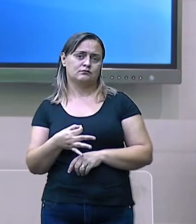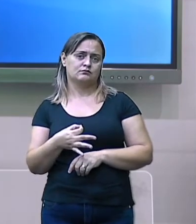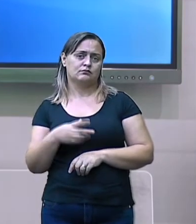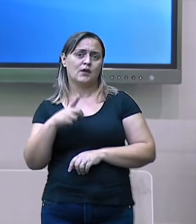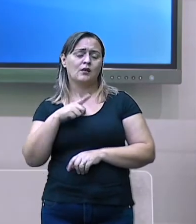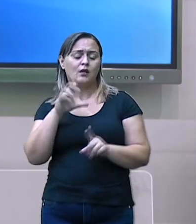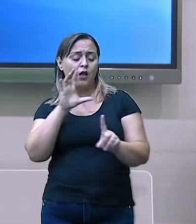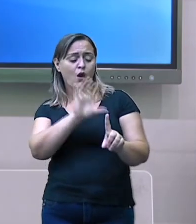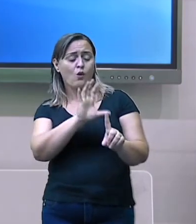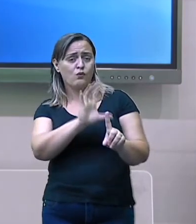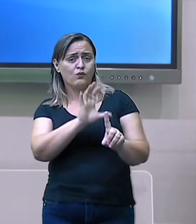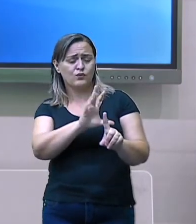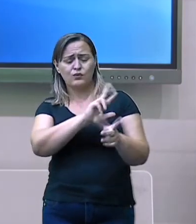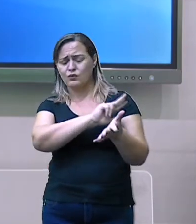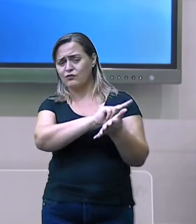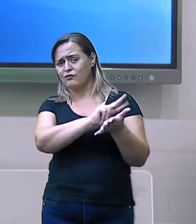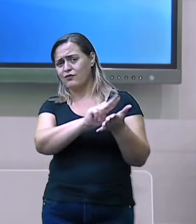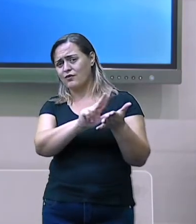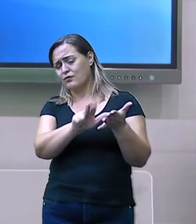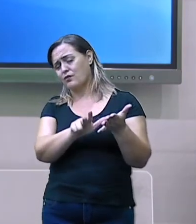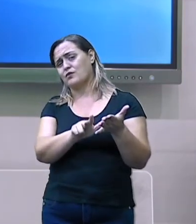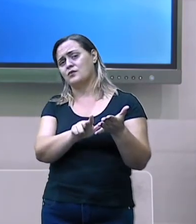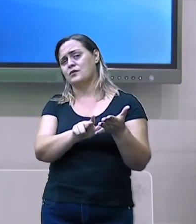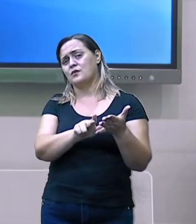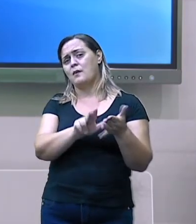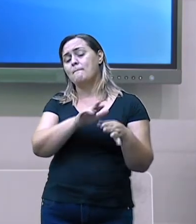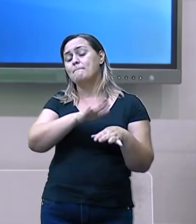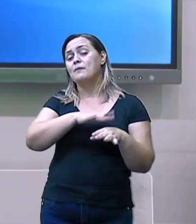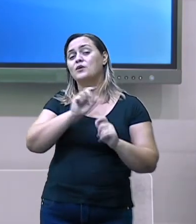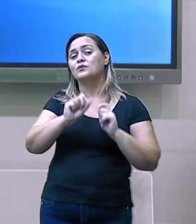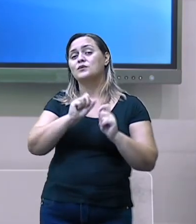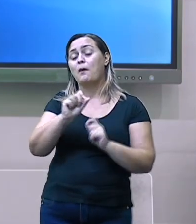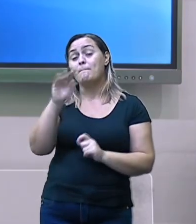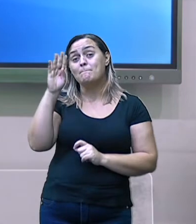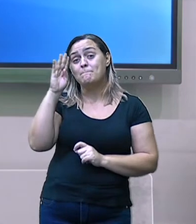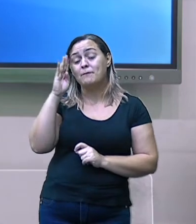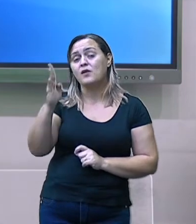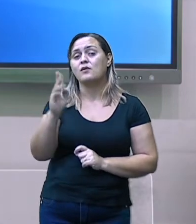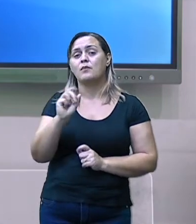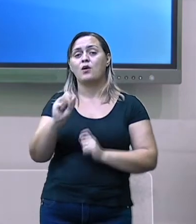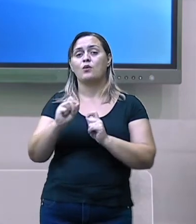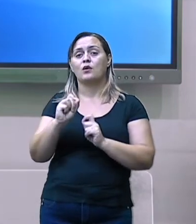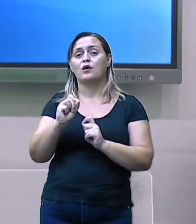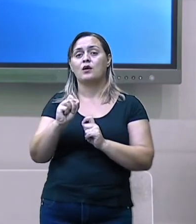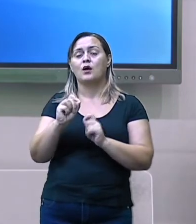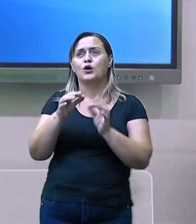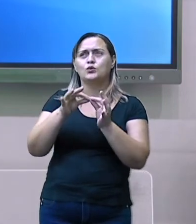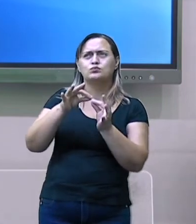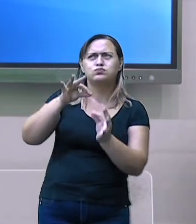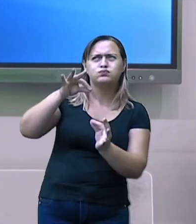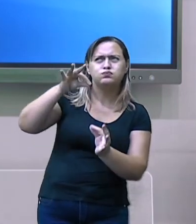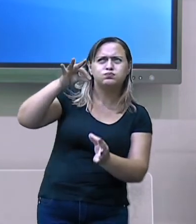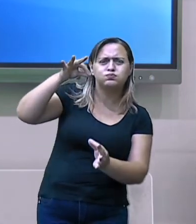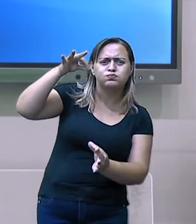mas principalmente a distância, a latitude, que é a distância de